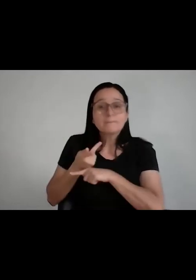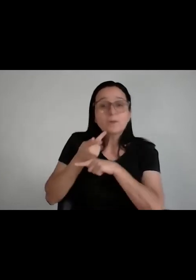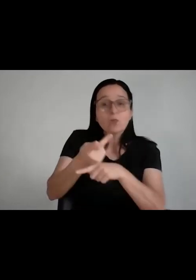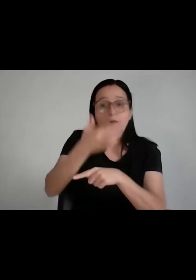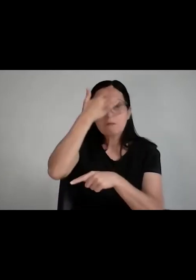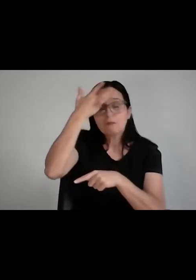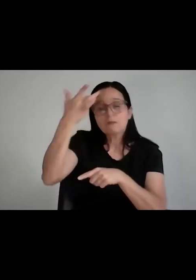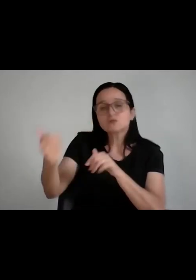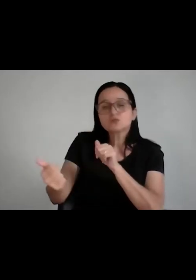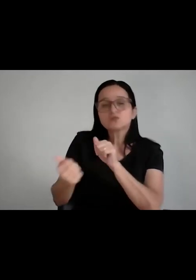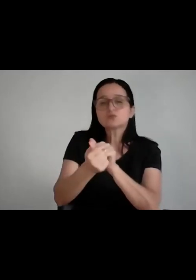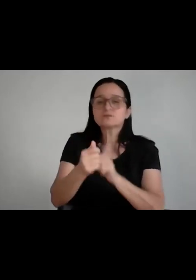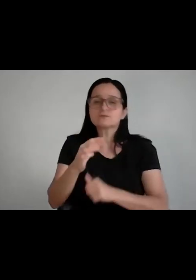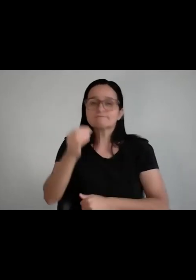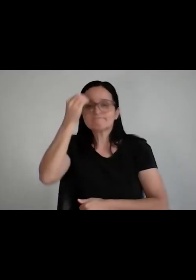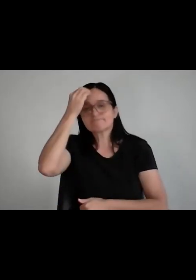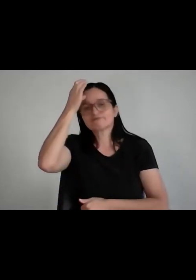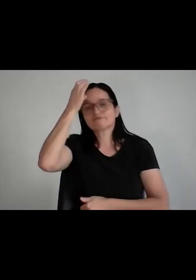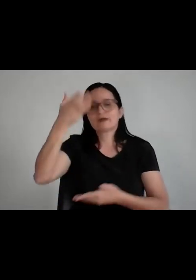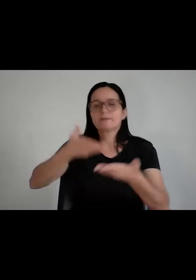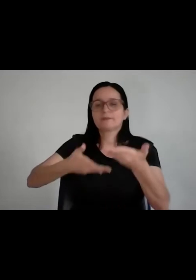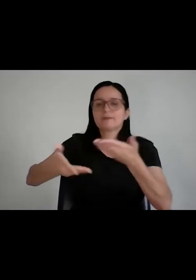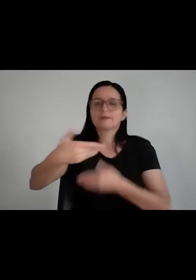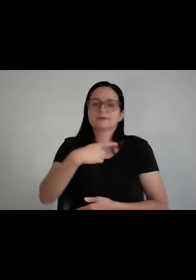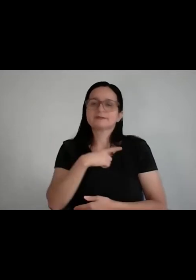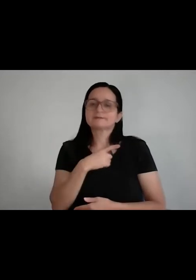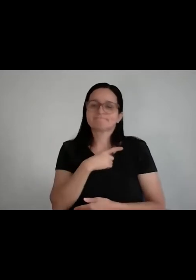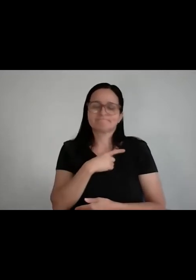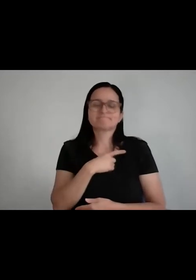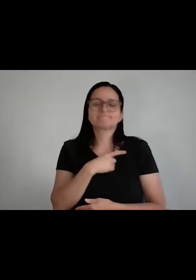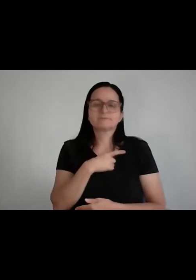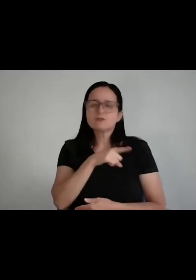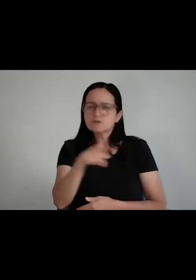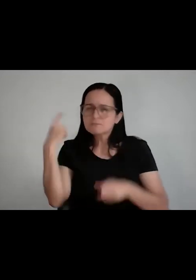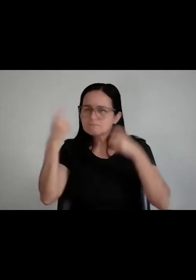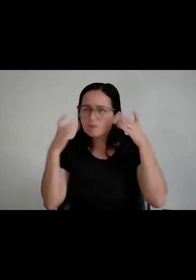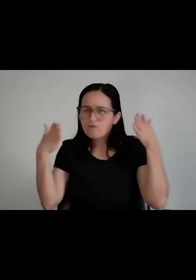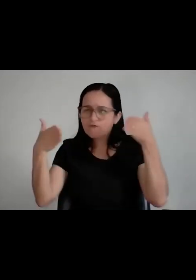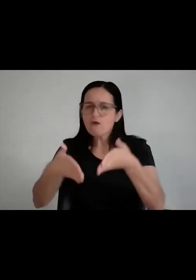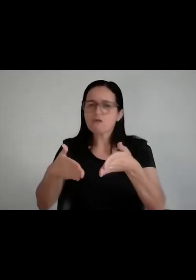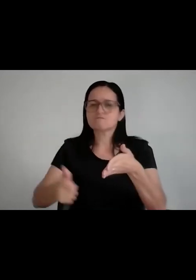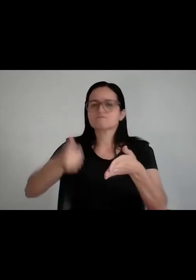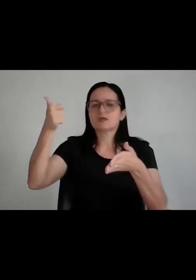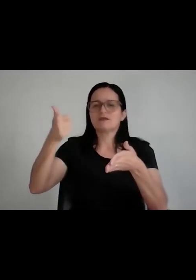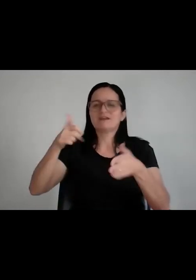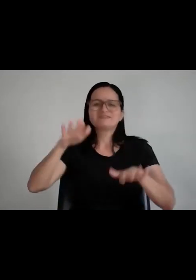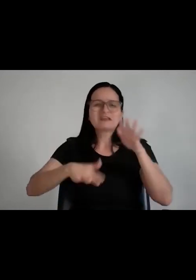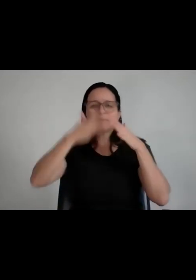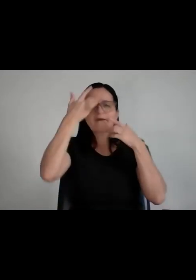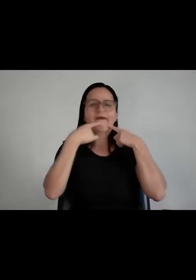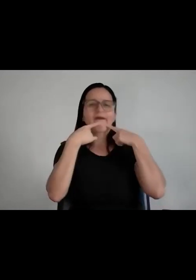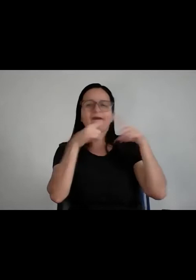Então, são essas coisas que eu queria que você tivesse mais preocupação. Eu acho que tem muita gente reclamando do governo, dos partidos, dos